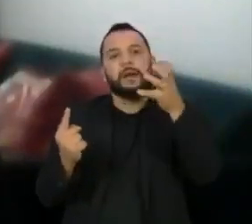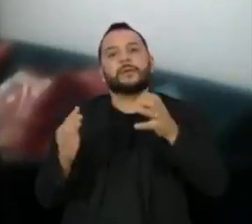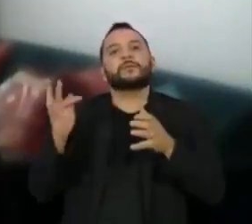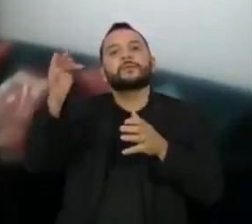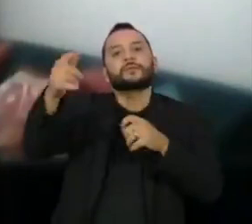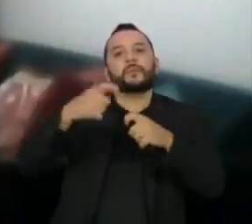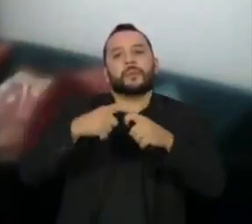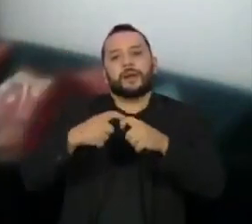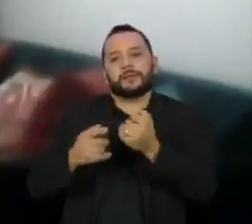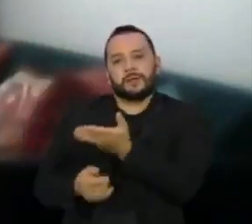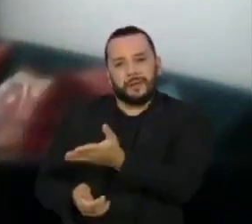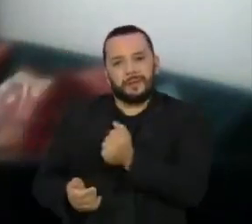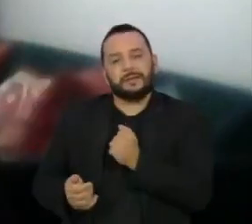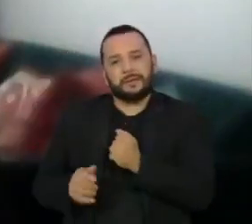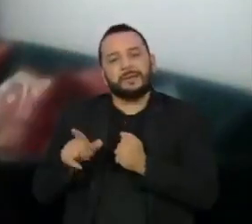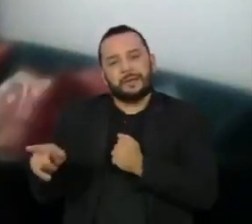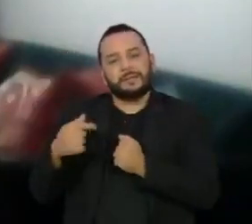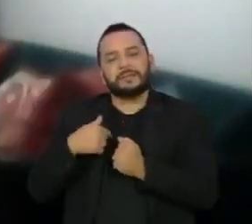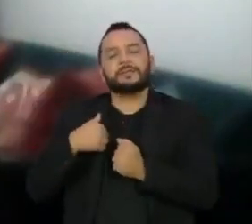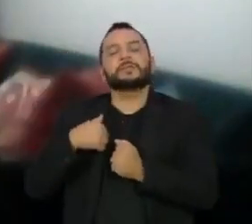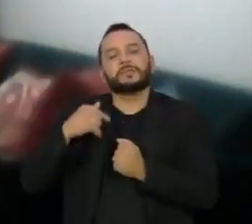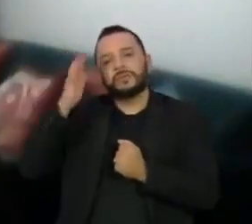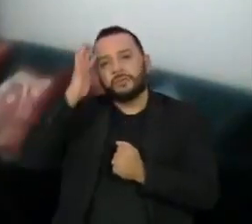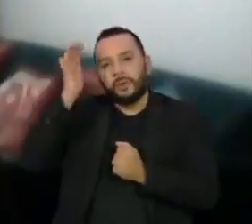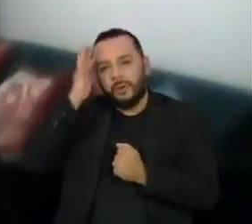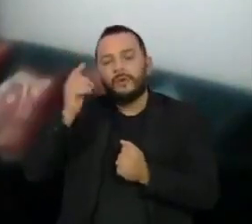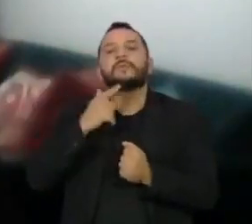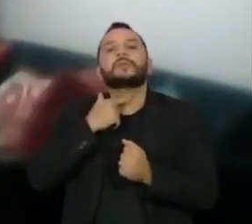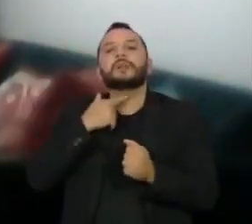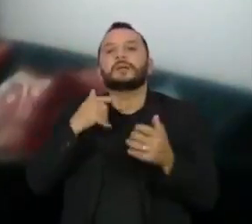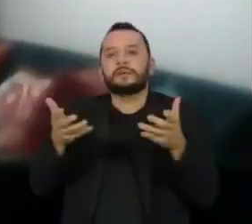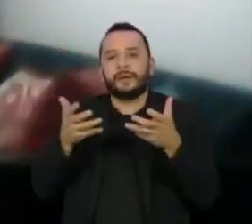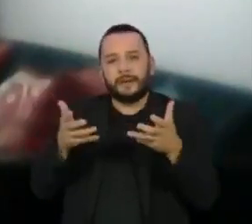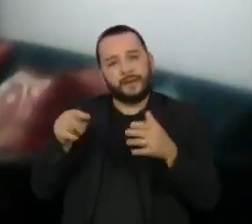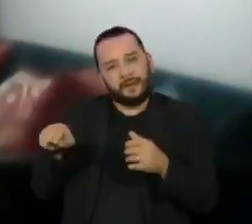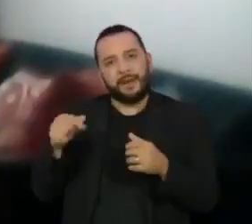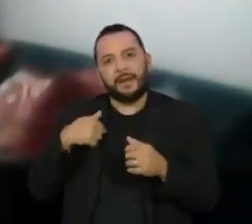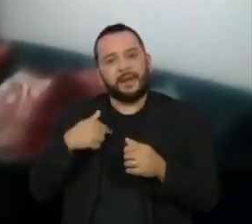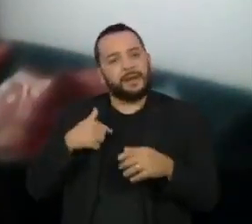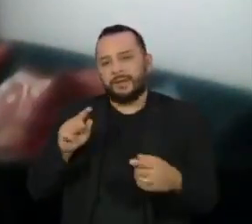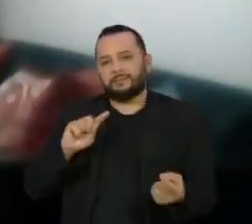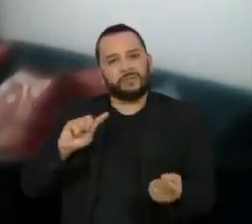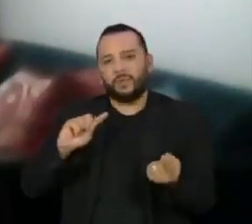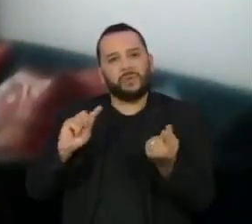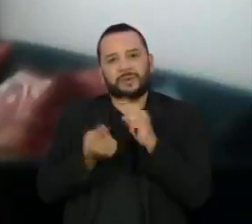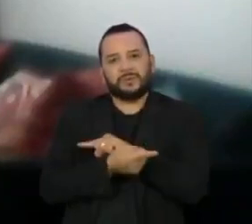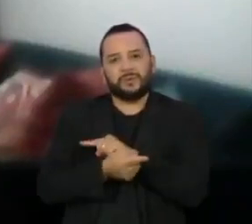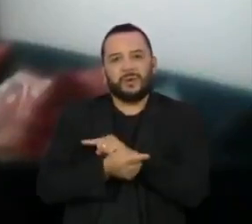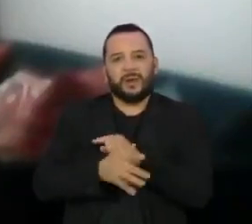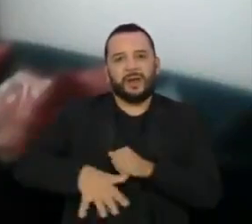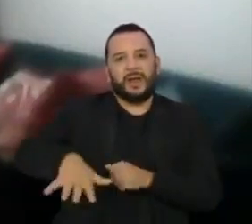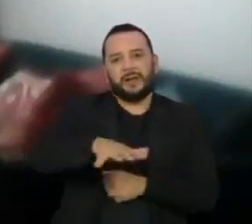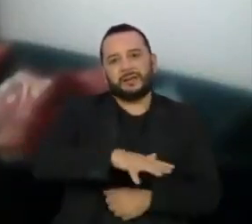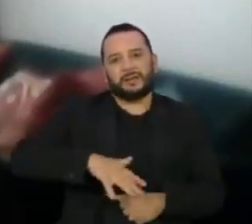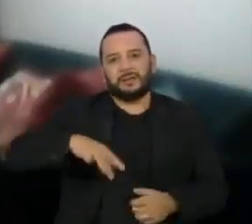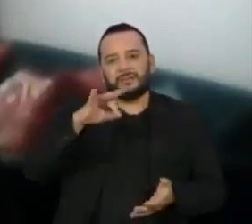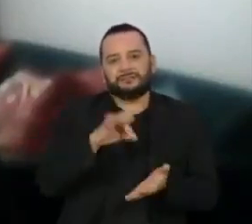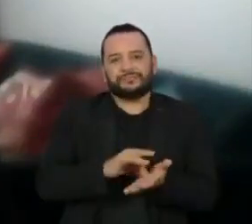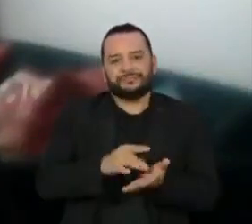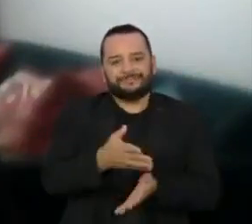Então, esse sonho, esse desejo dessa menina era muito contrastante com a realidade ali